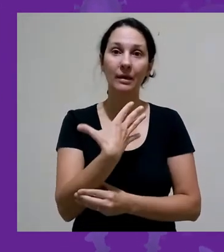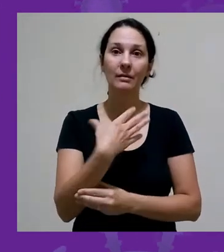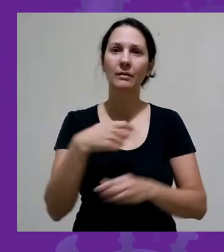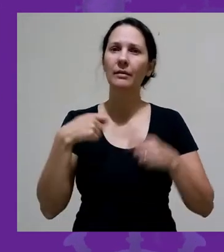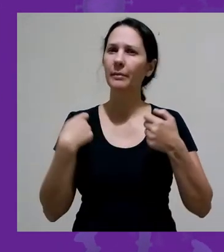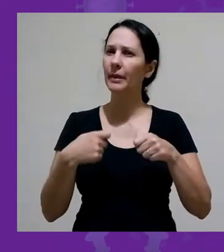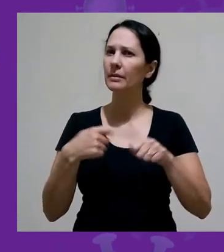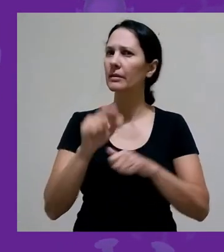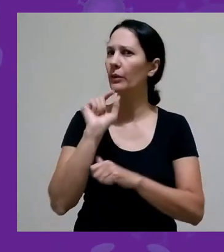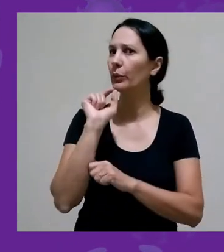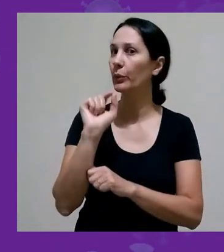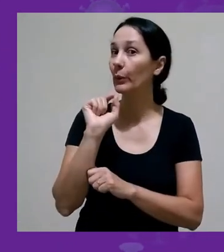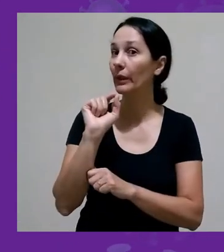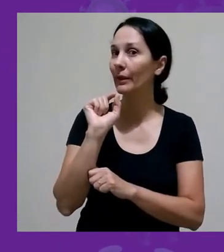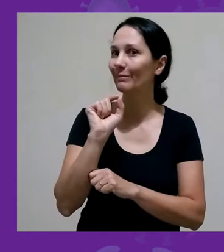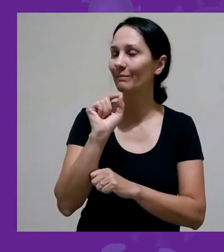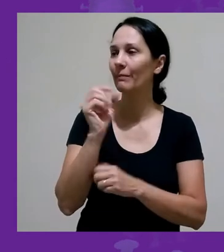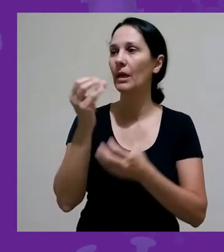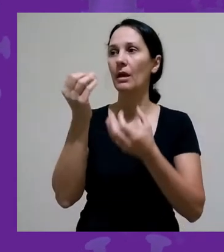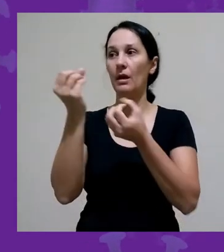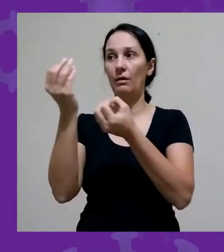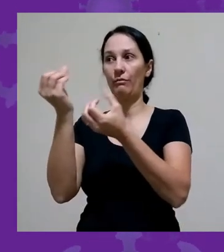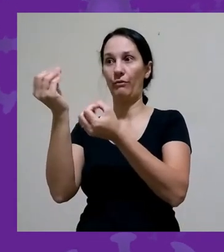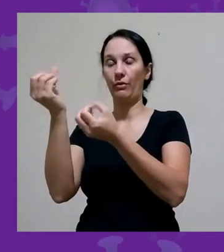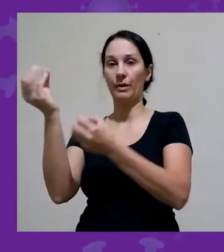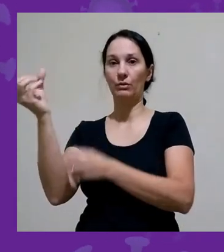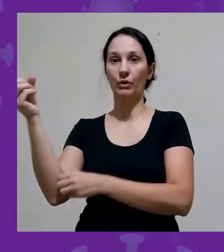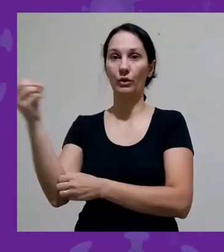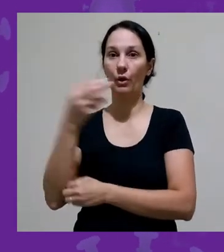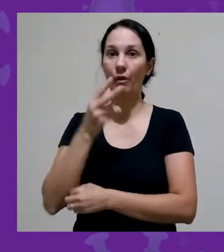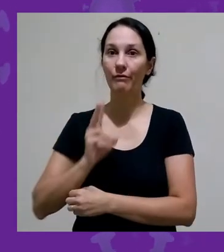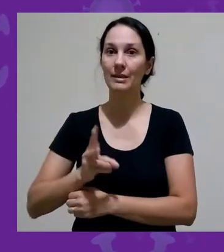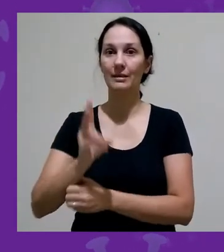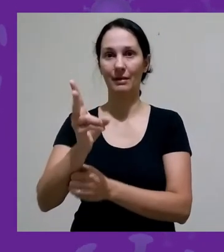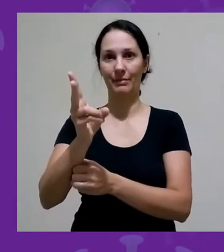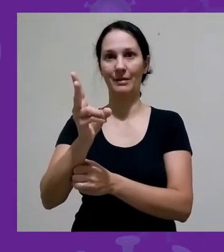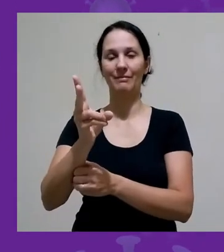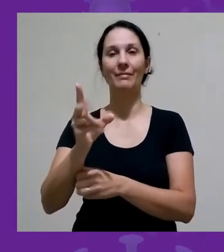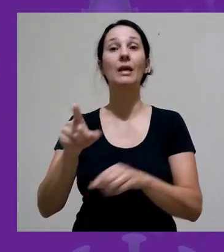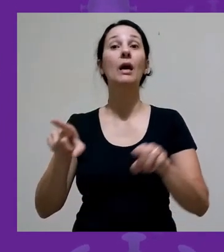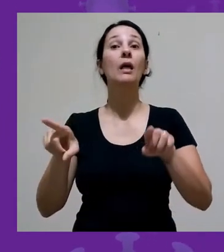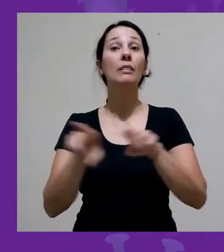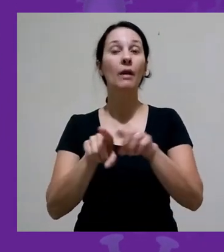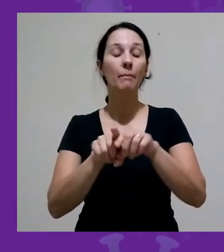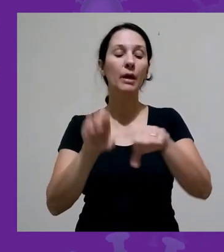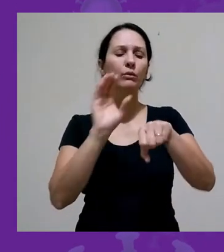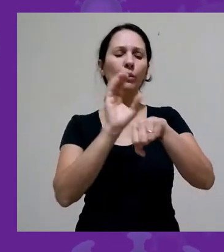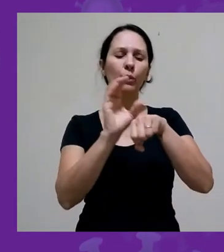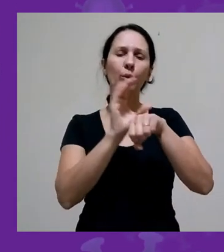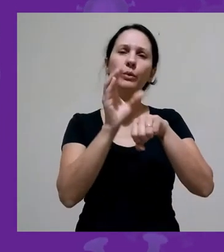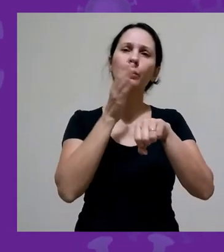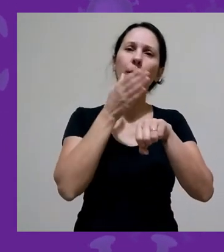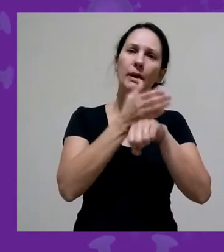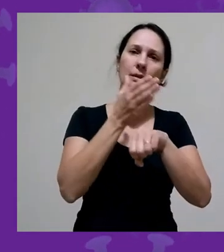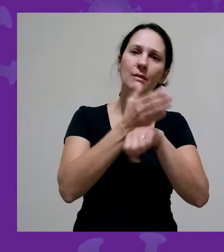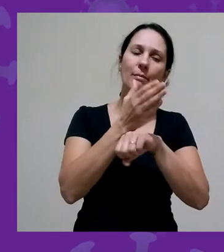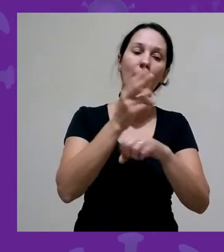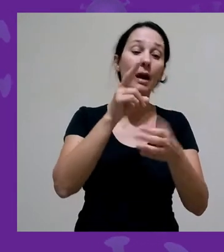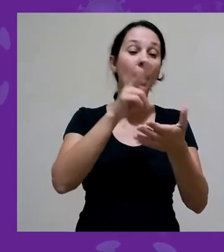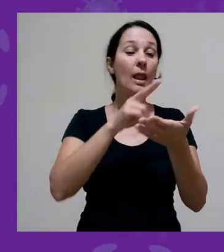cuidar adequadamente das pessoas com Covid, eles precisam de muita informação